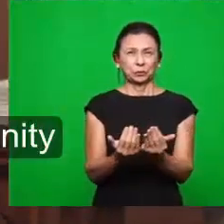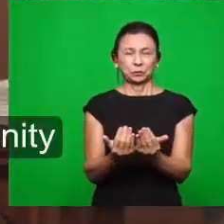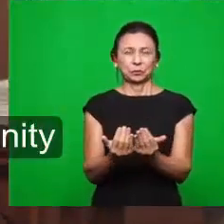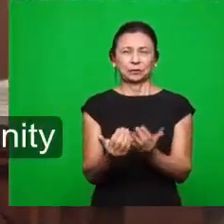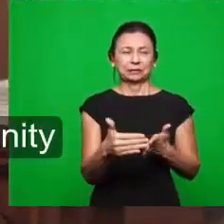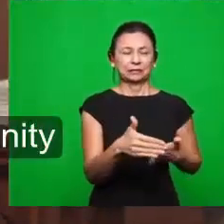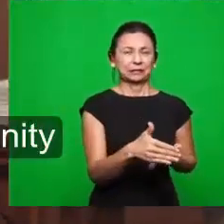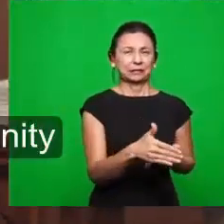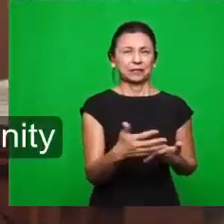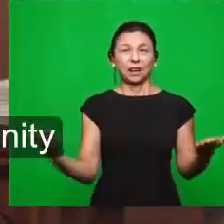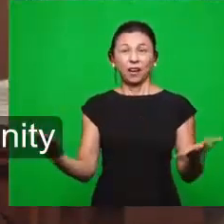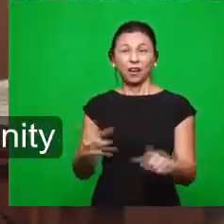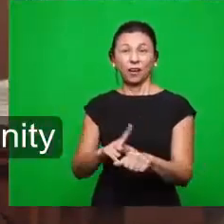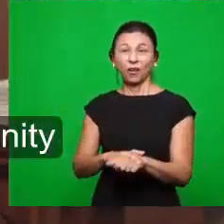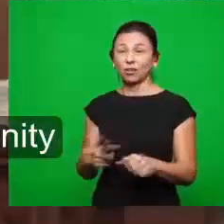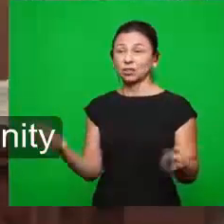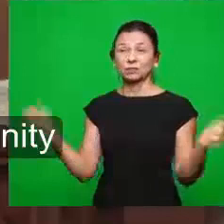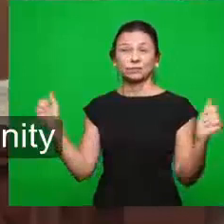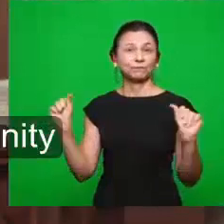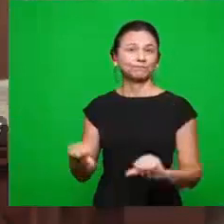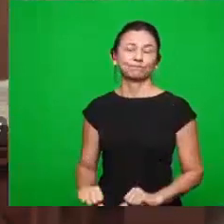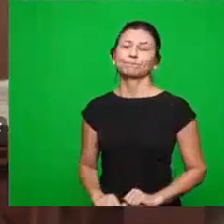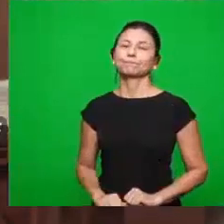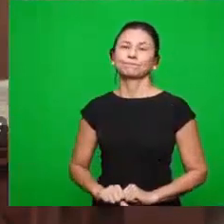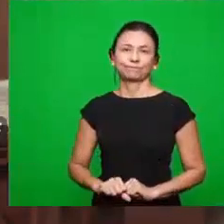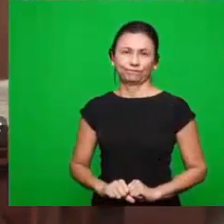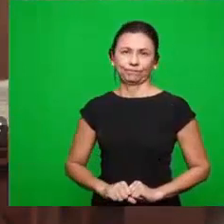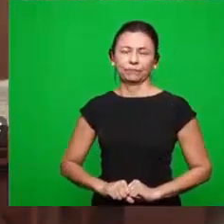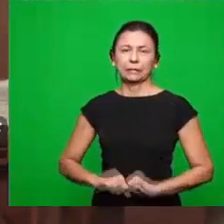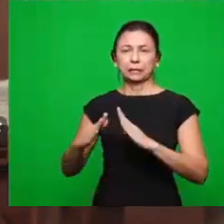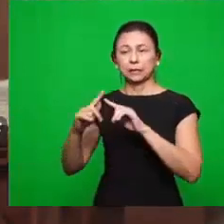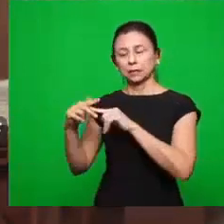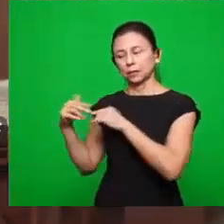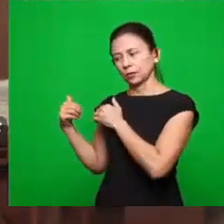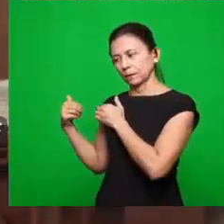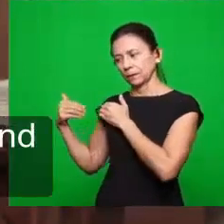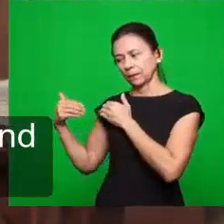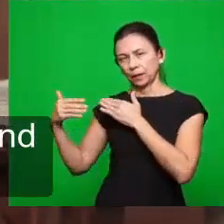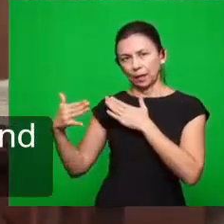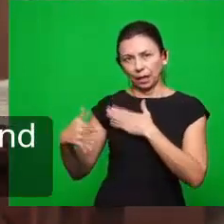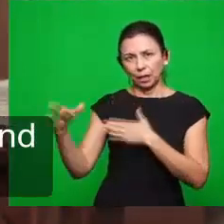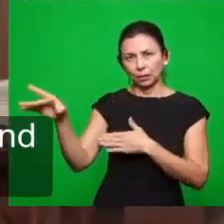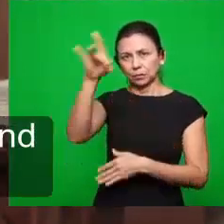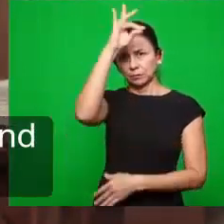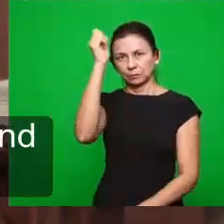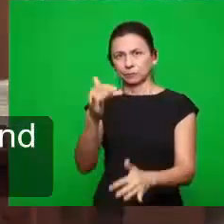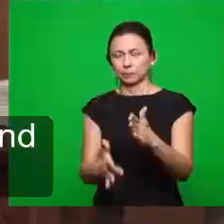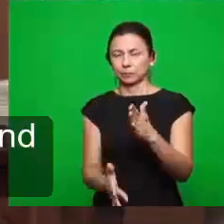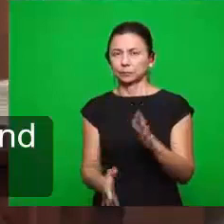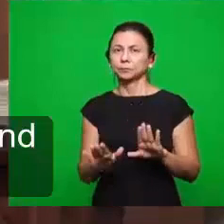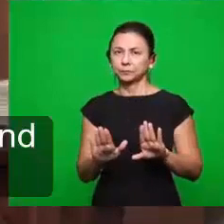um cristianismo pior ainda. Porque o cristianismo da igreja primitiva, do derramamento do Espírito, foi um.